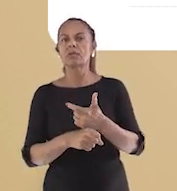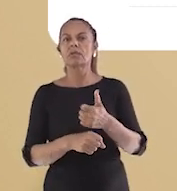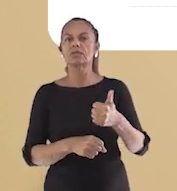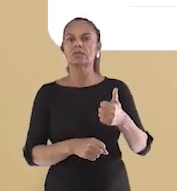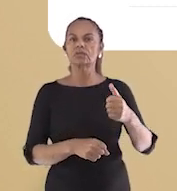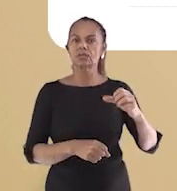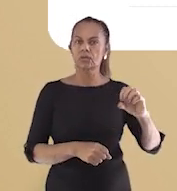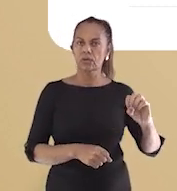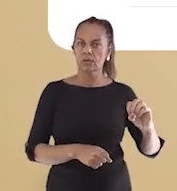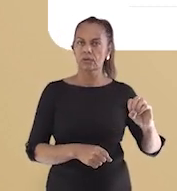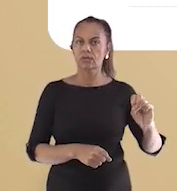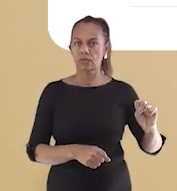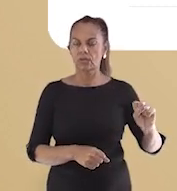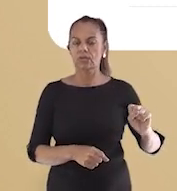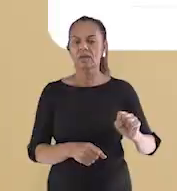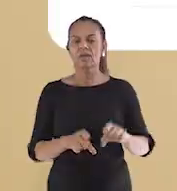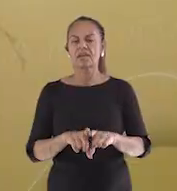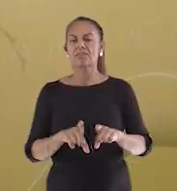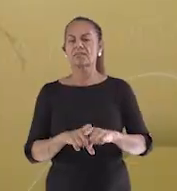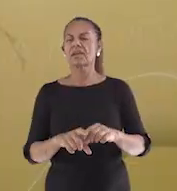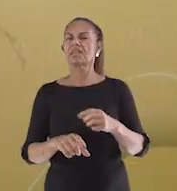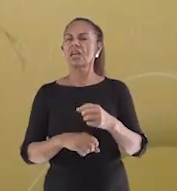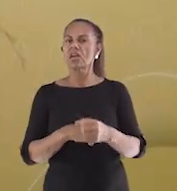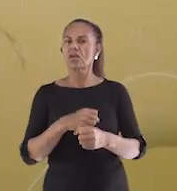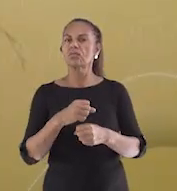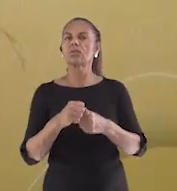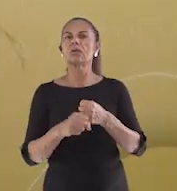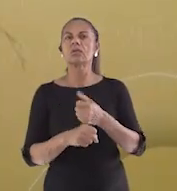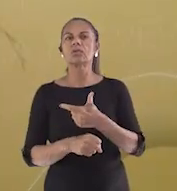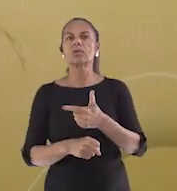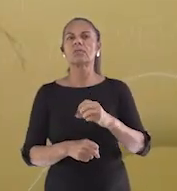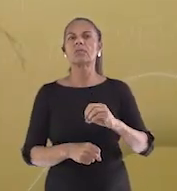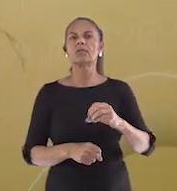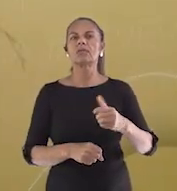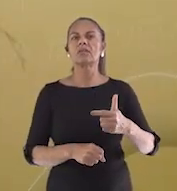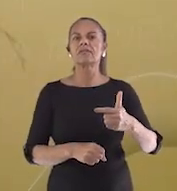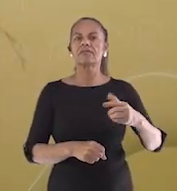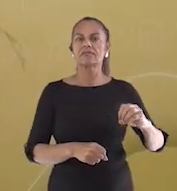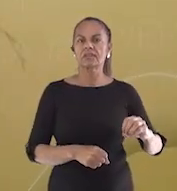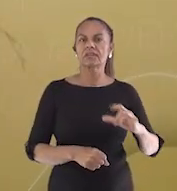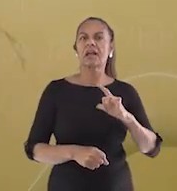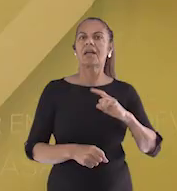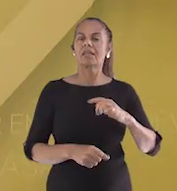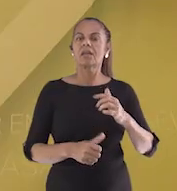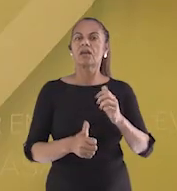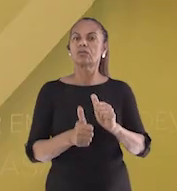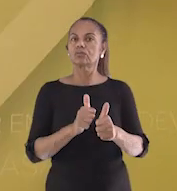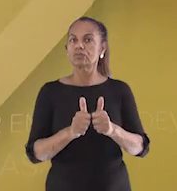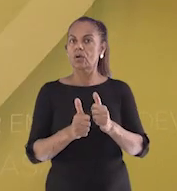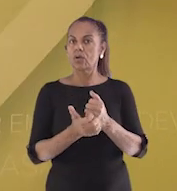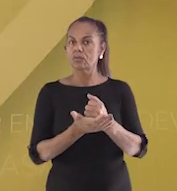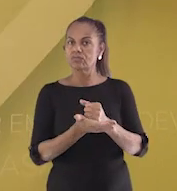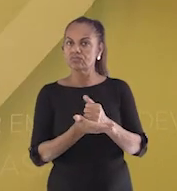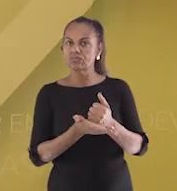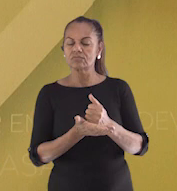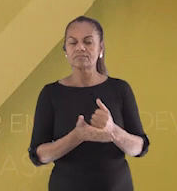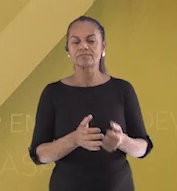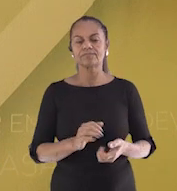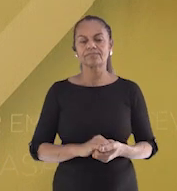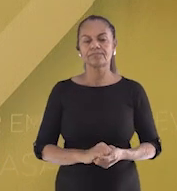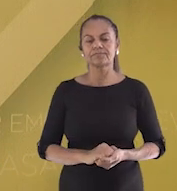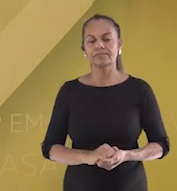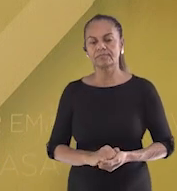de 2020, entre outros jogos. E vocês sabiam que é possível aprender história jogando? Isso mesmo, crianças.